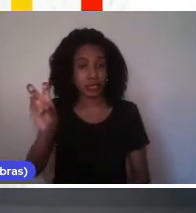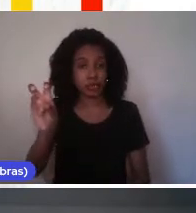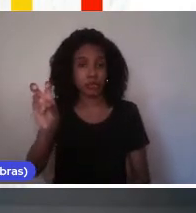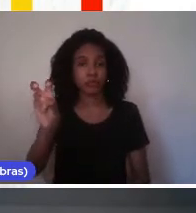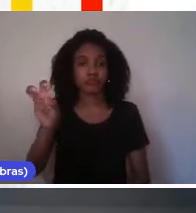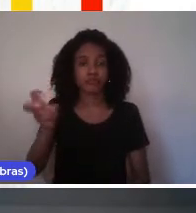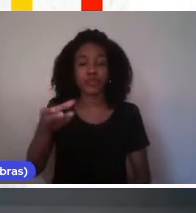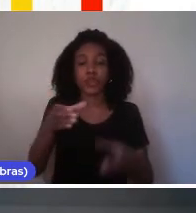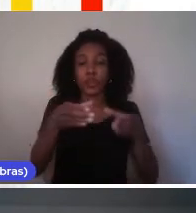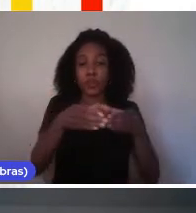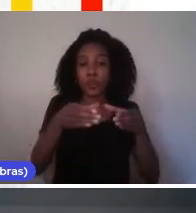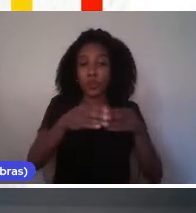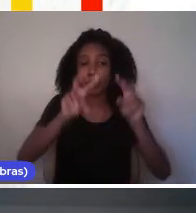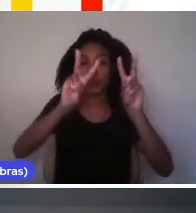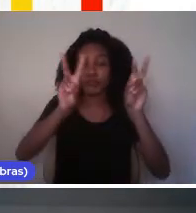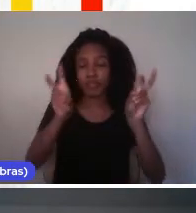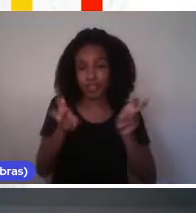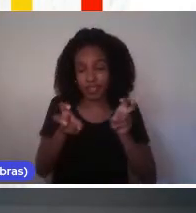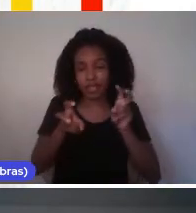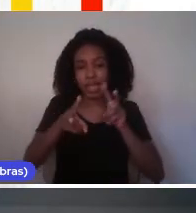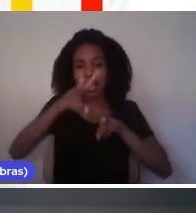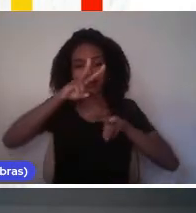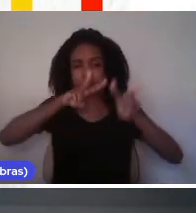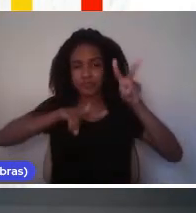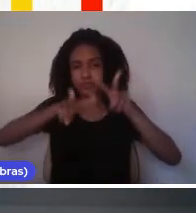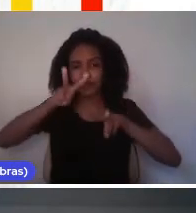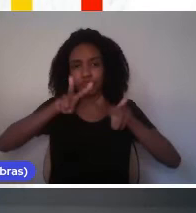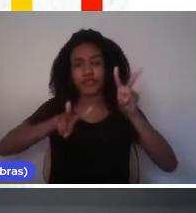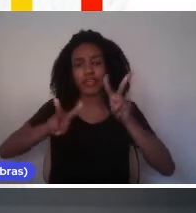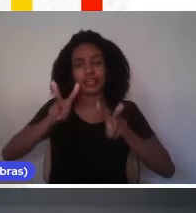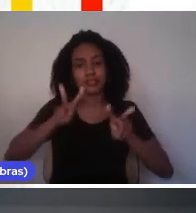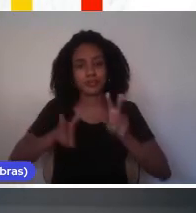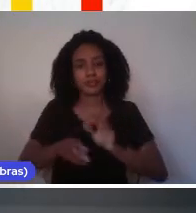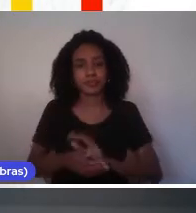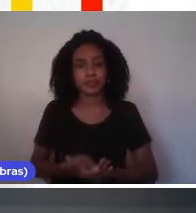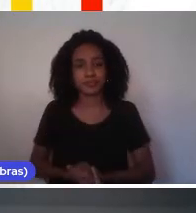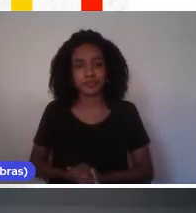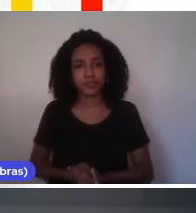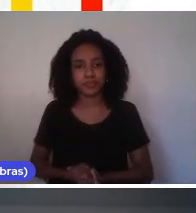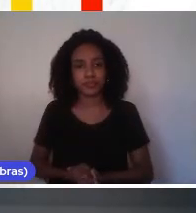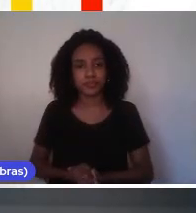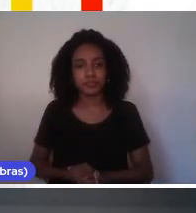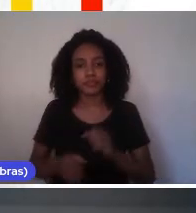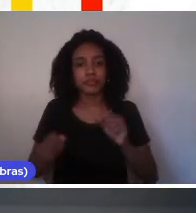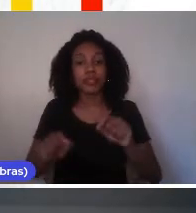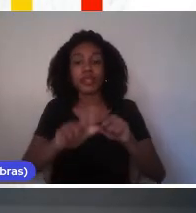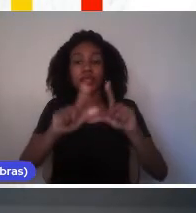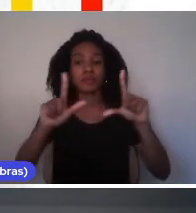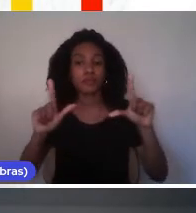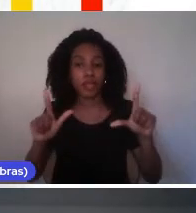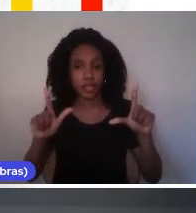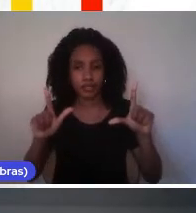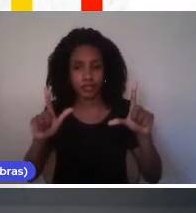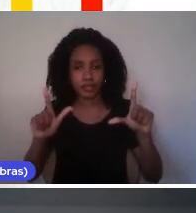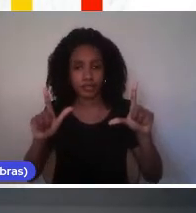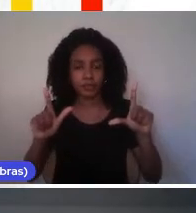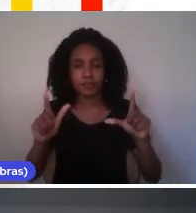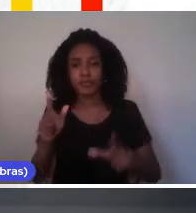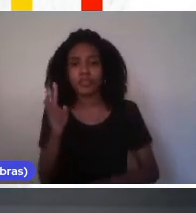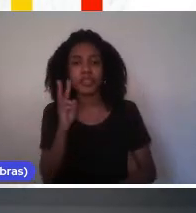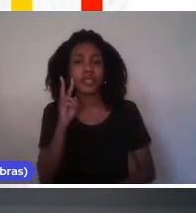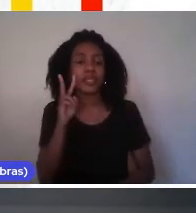e os núcleos temáticos, fazem a prospecção. Nesse próximo slide, vemos